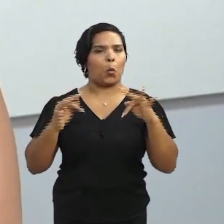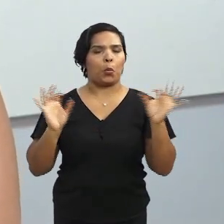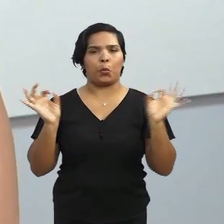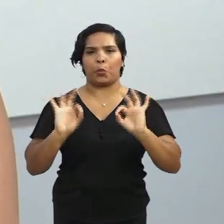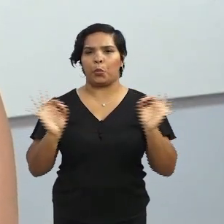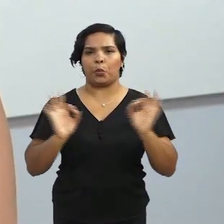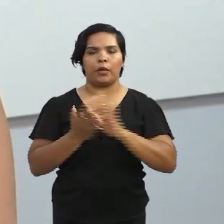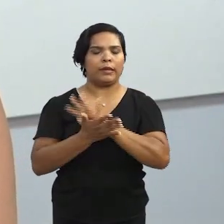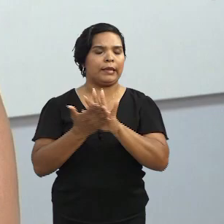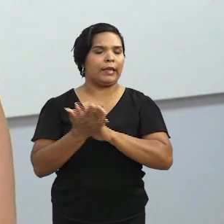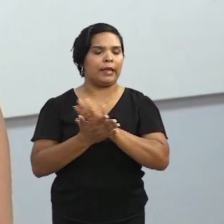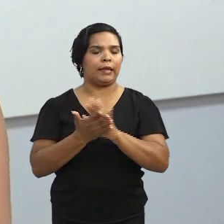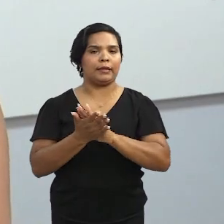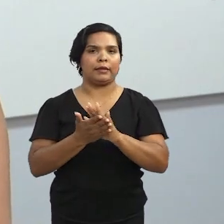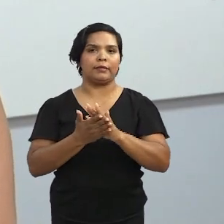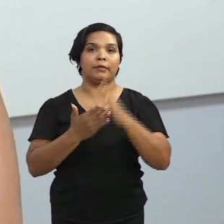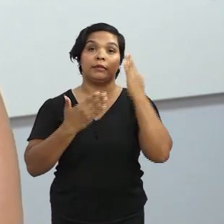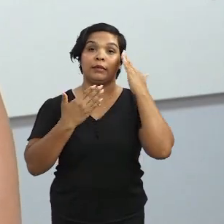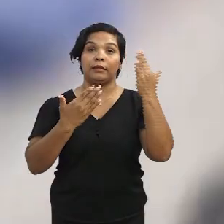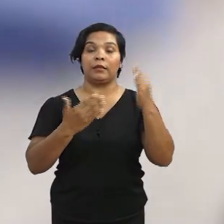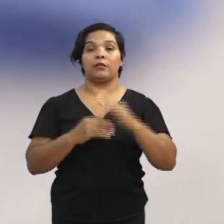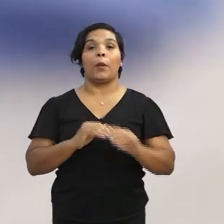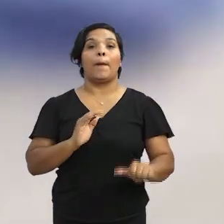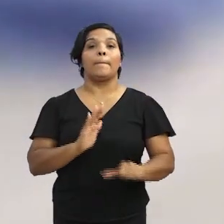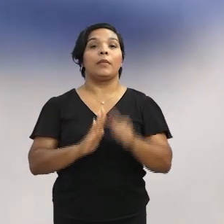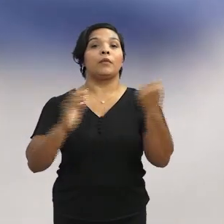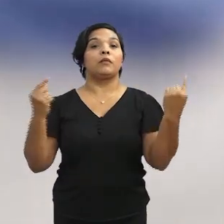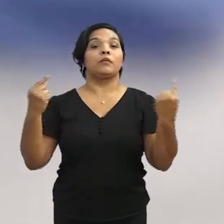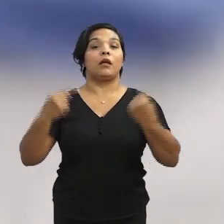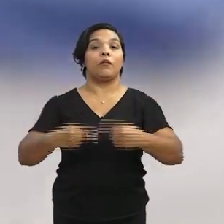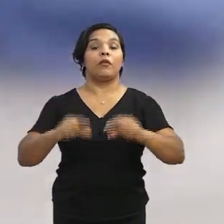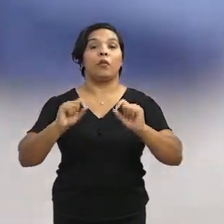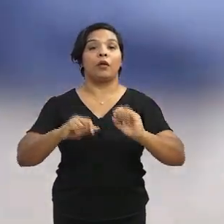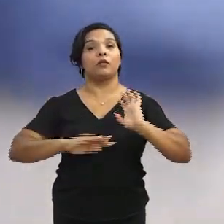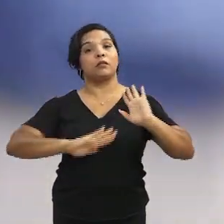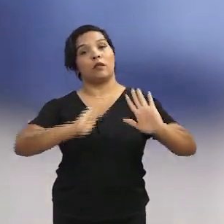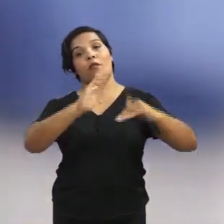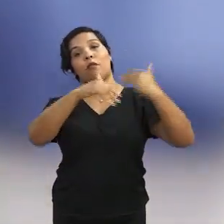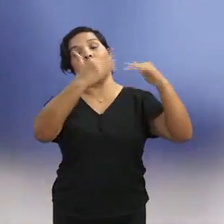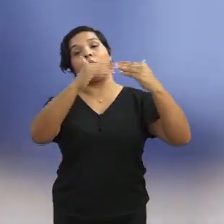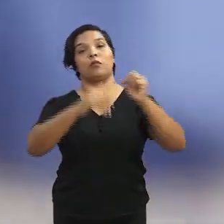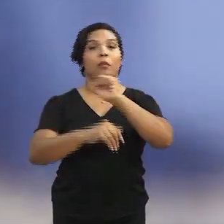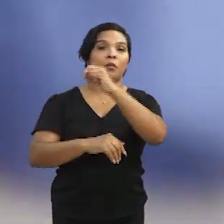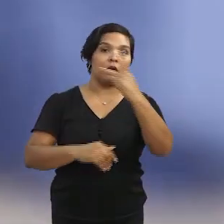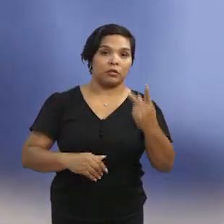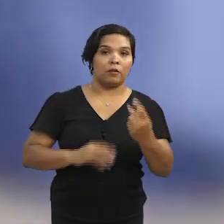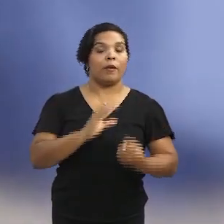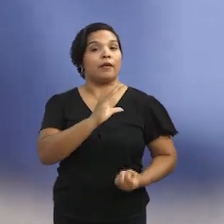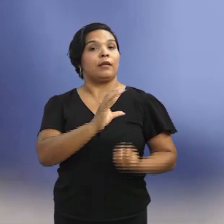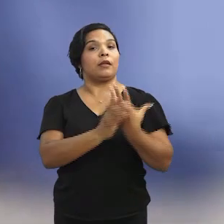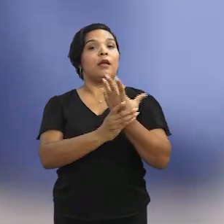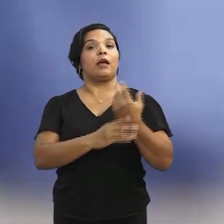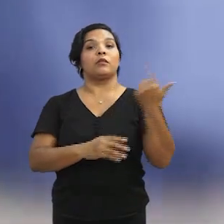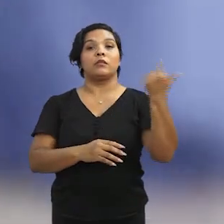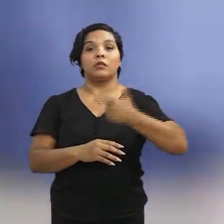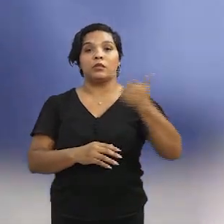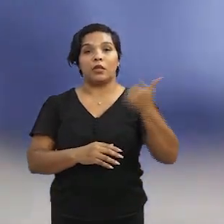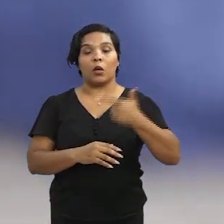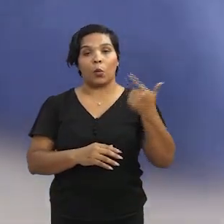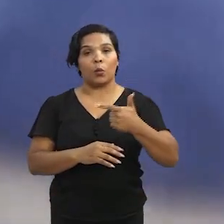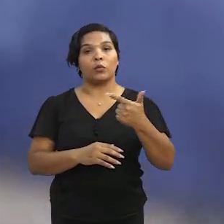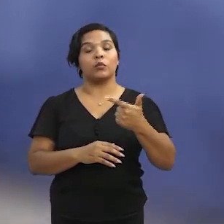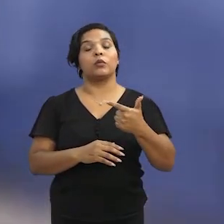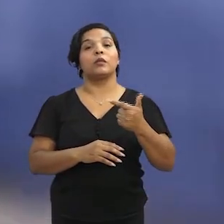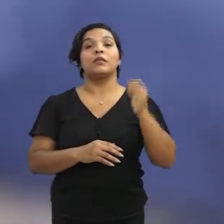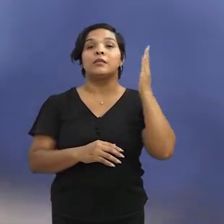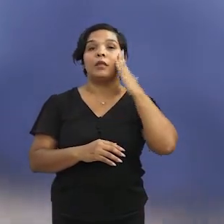sem dor, graças a Deus. O primeiro desafio foi o desafio de desenvolvimento, o aplicativo foi desenvolvido. O segundo foi o